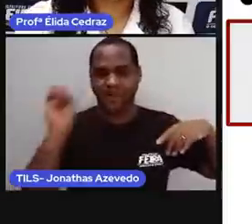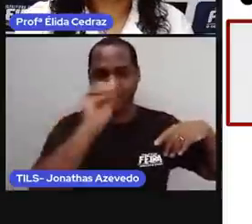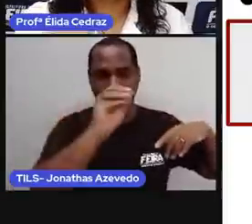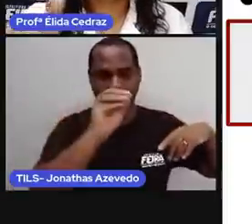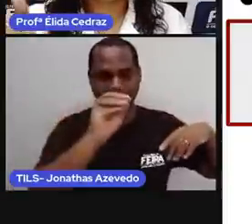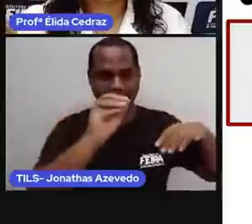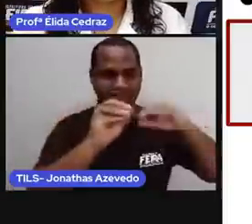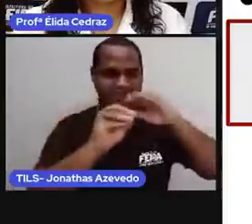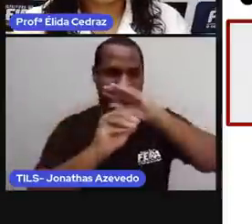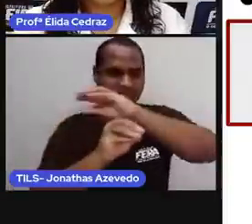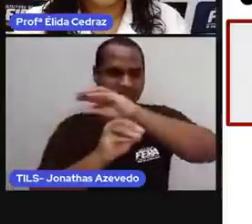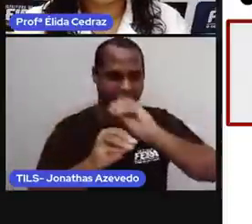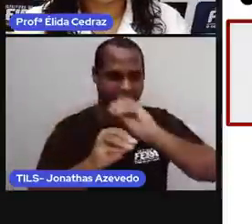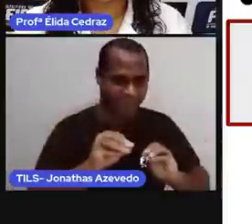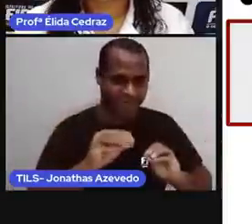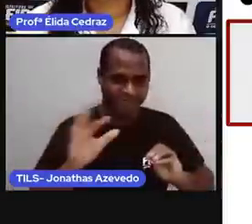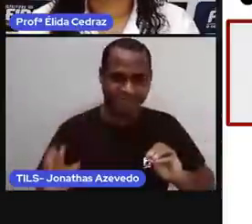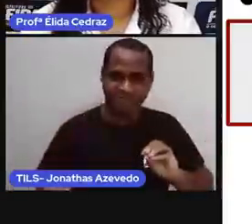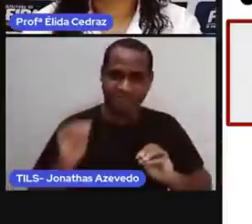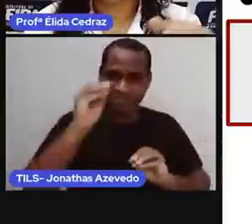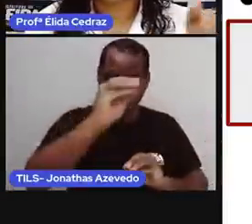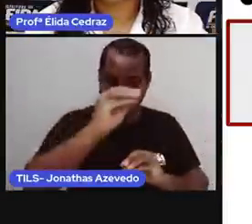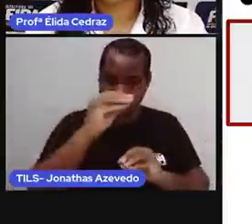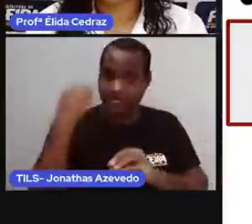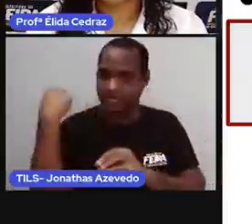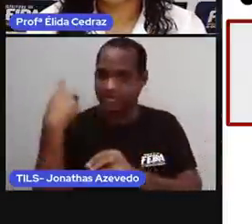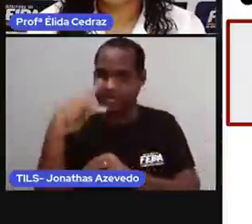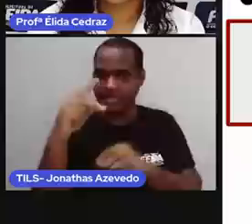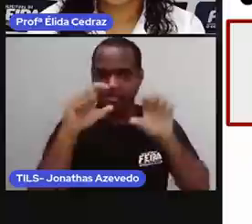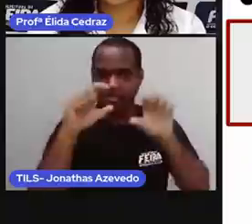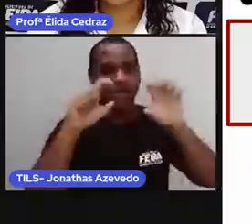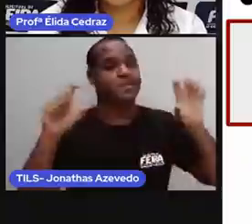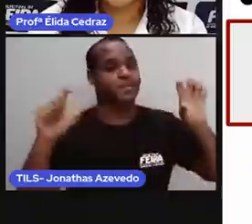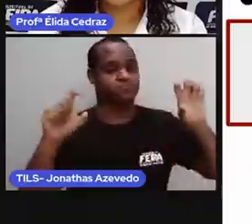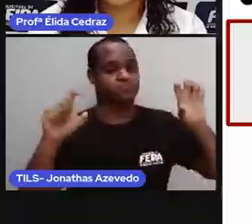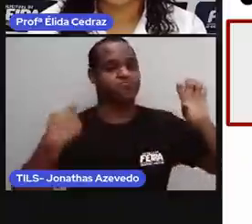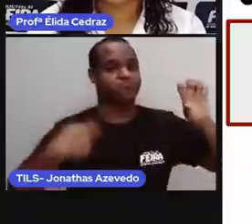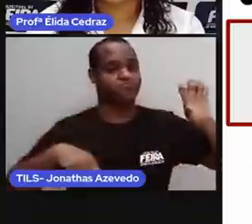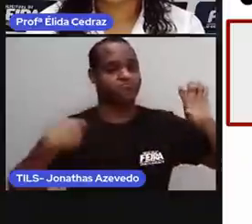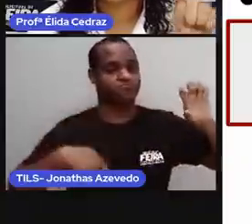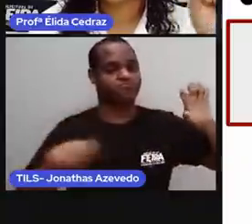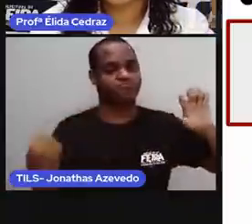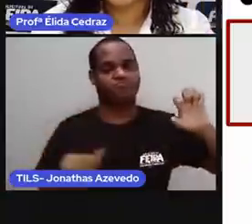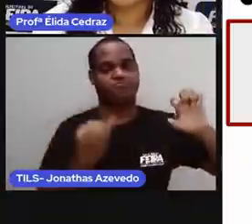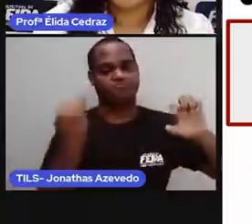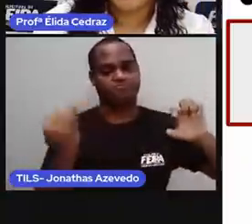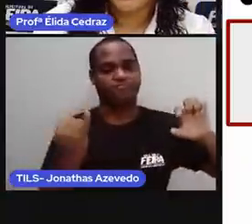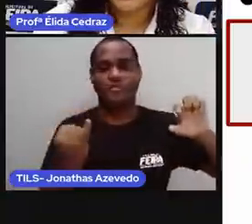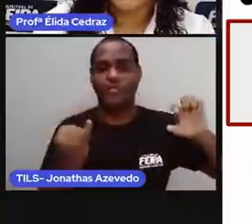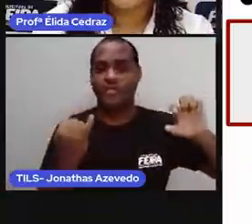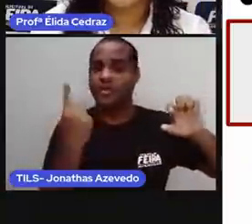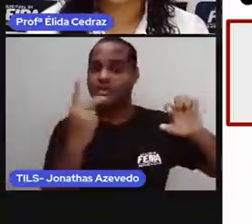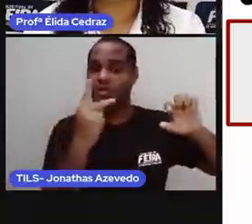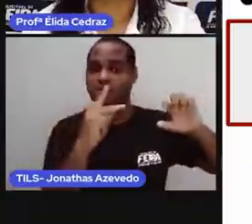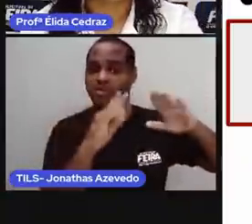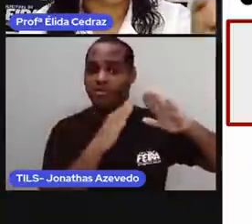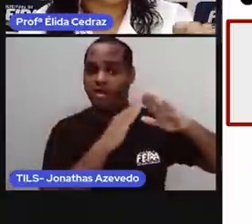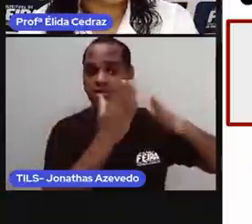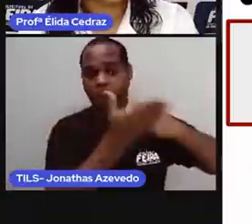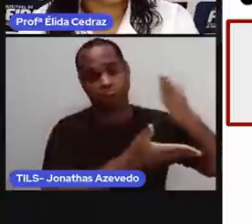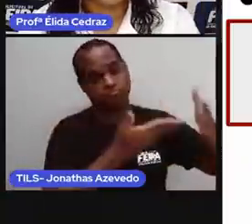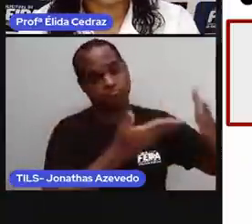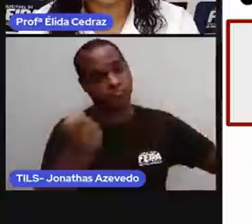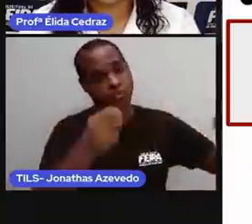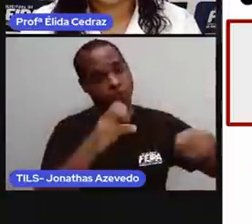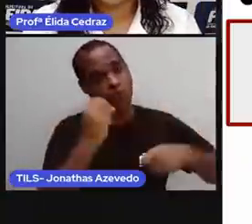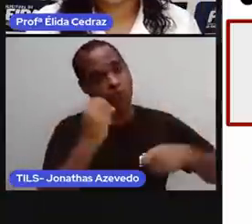cada animal de acordo com a sua classificação. Quem é doméstico e quem